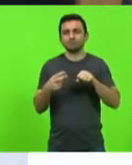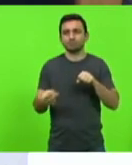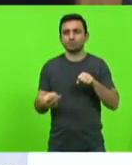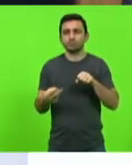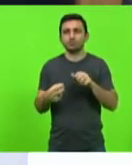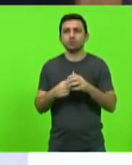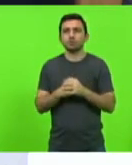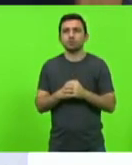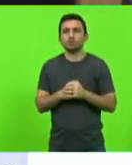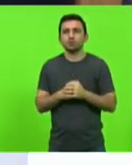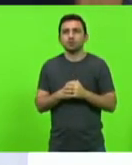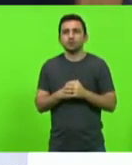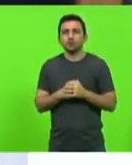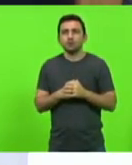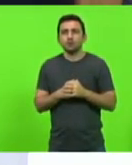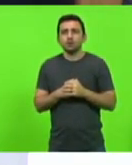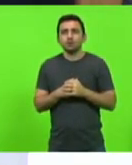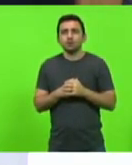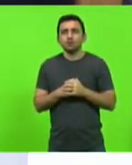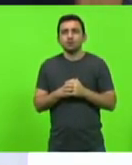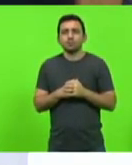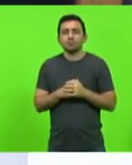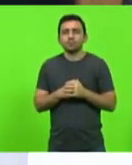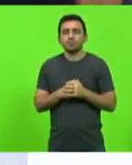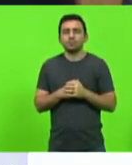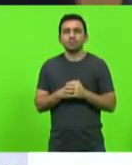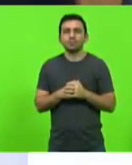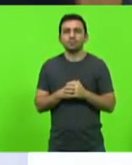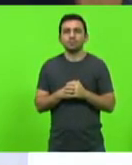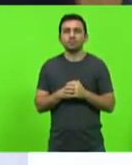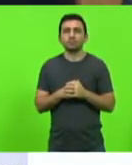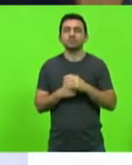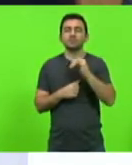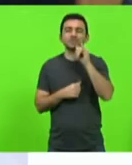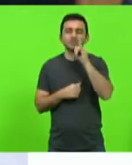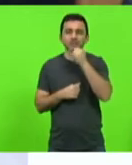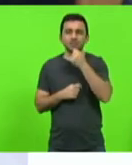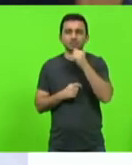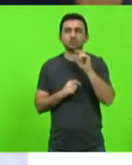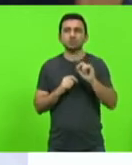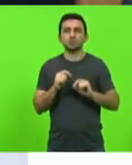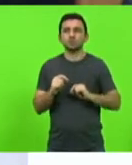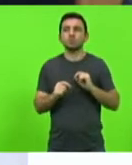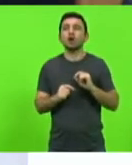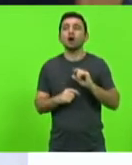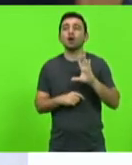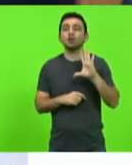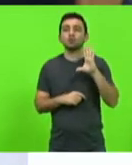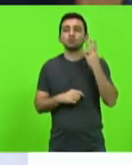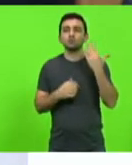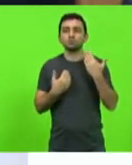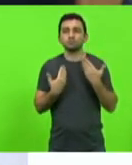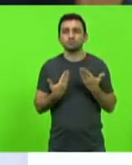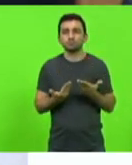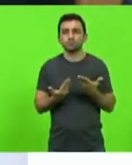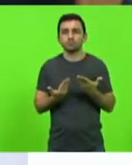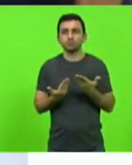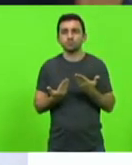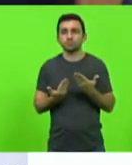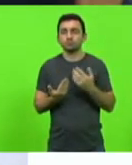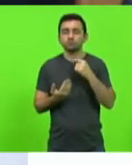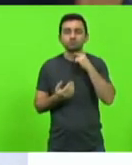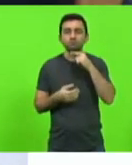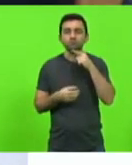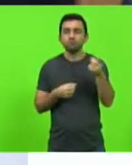ato é altamente triste do que aconteceu quando não pôde mais retornar para